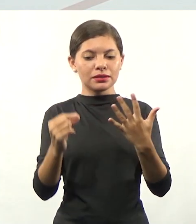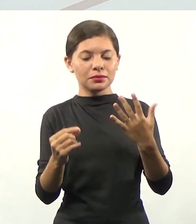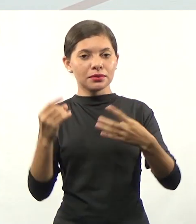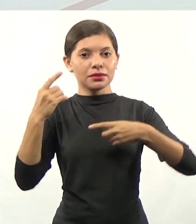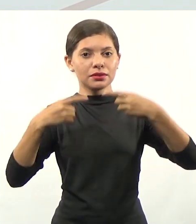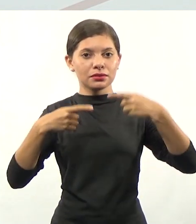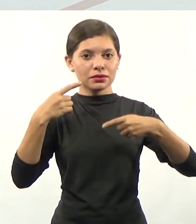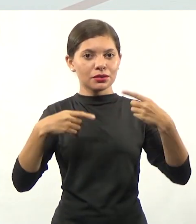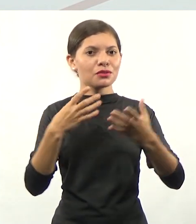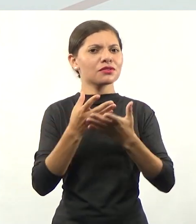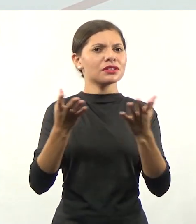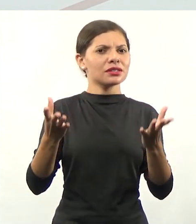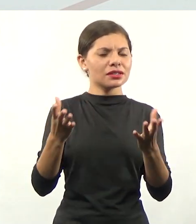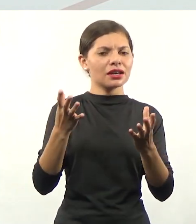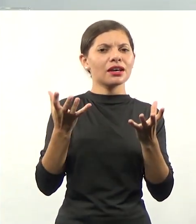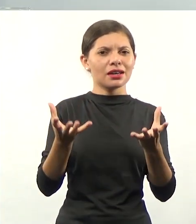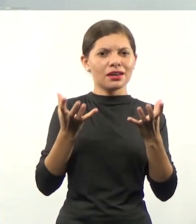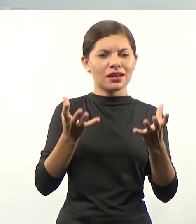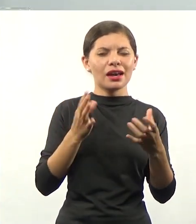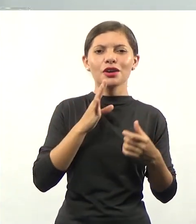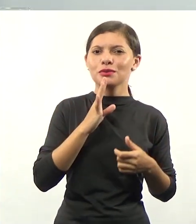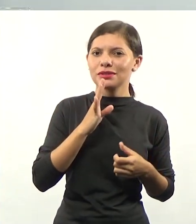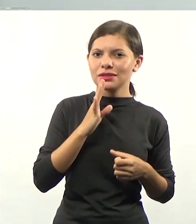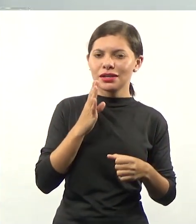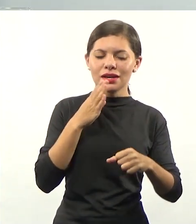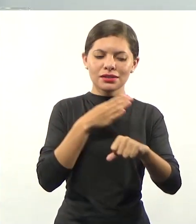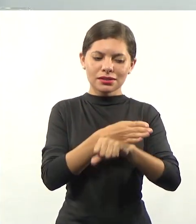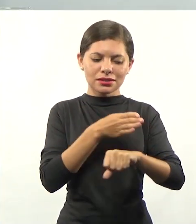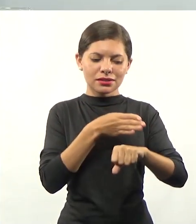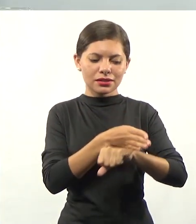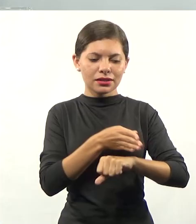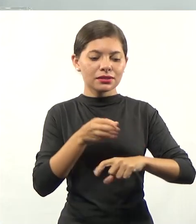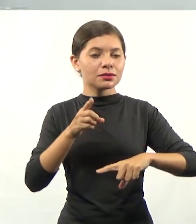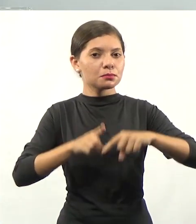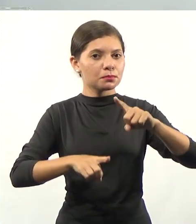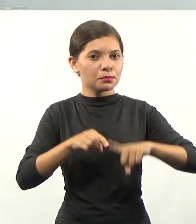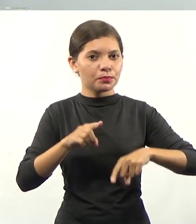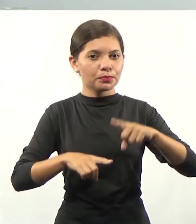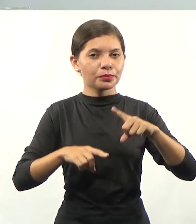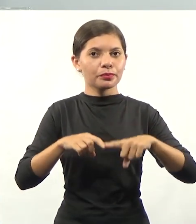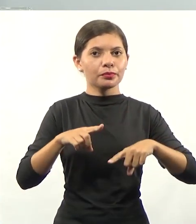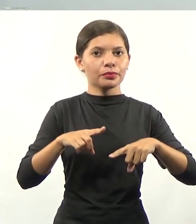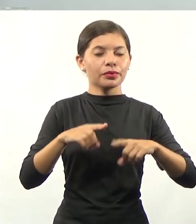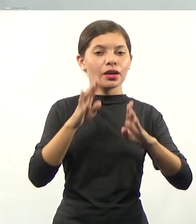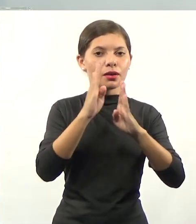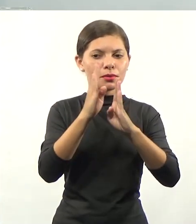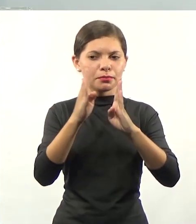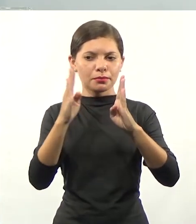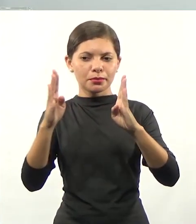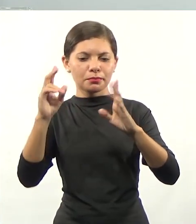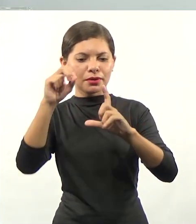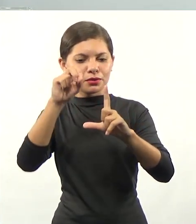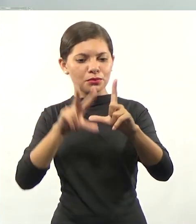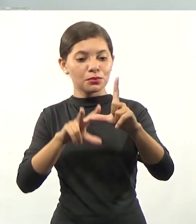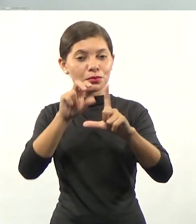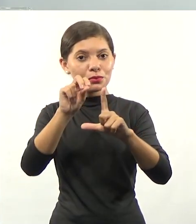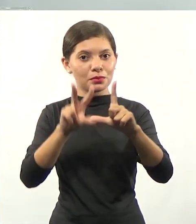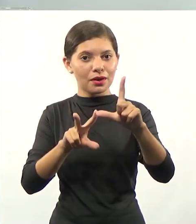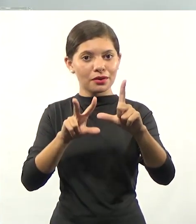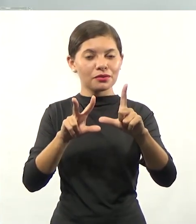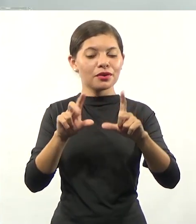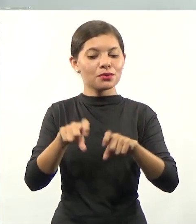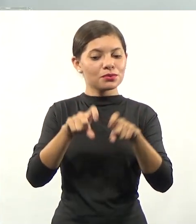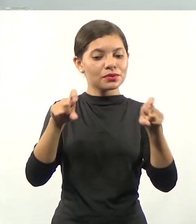discutindo. Se você quiser saber mais, acesse os nossos materiais no ambiente virtual, a biblioteca virtual, os sites